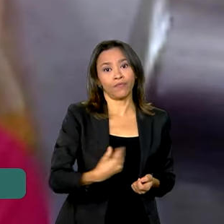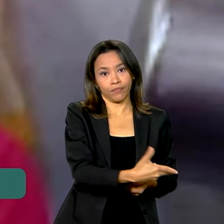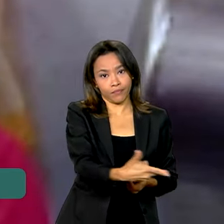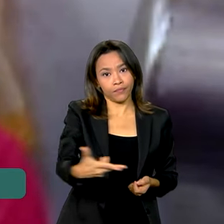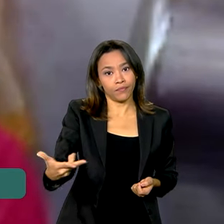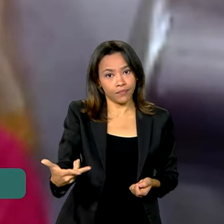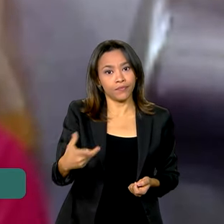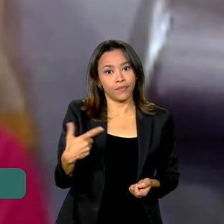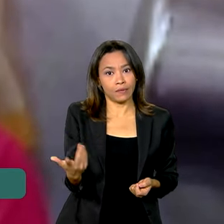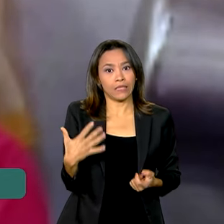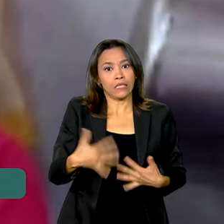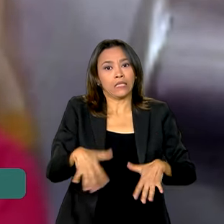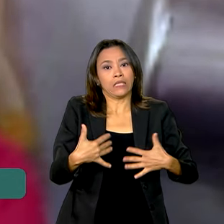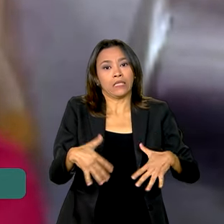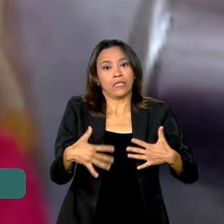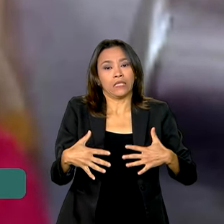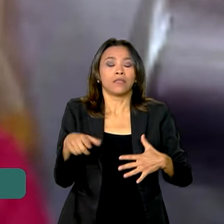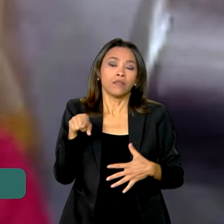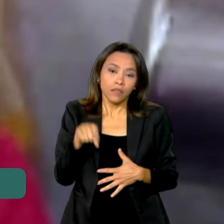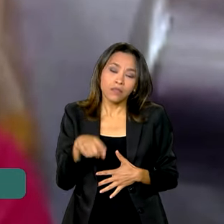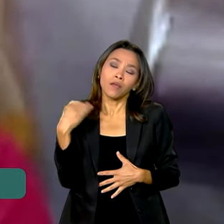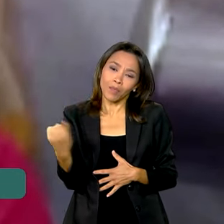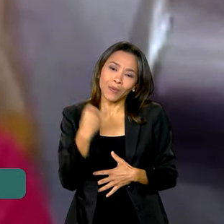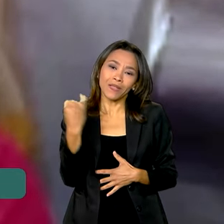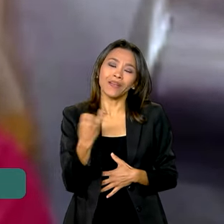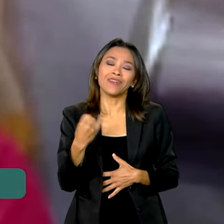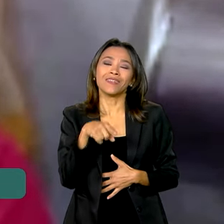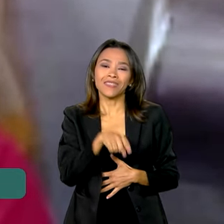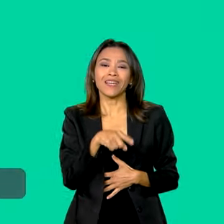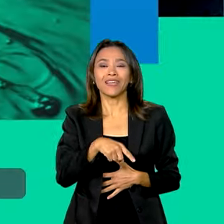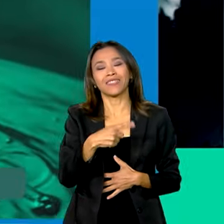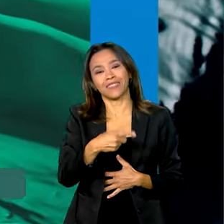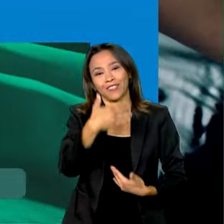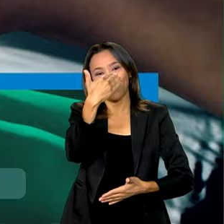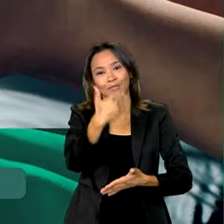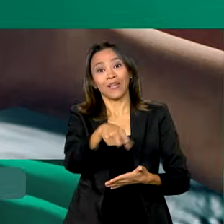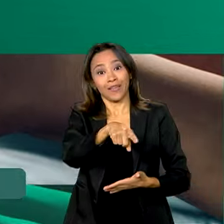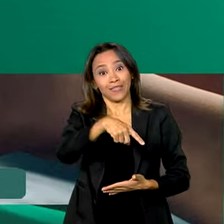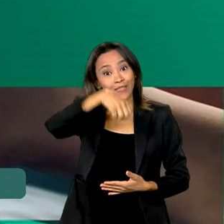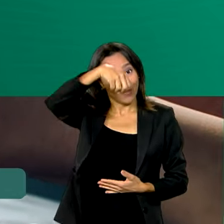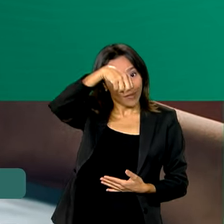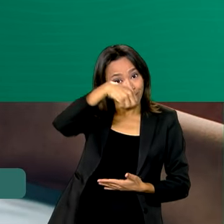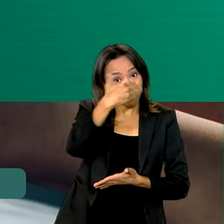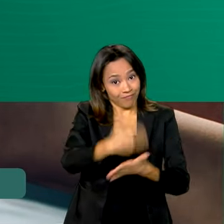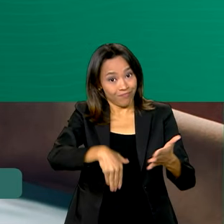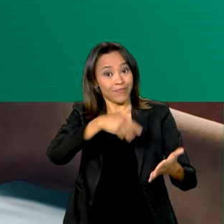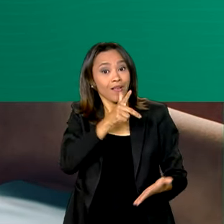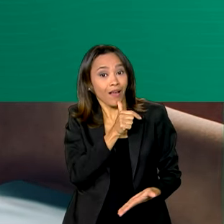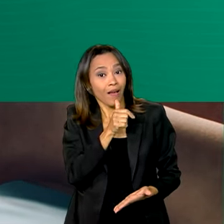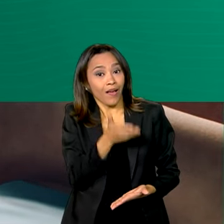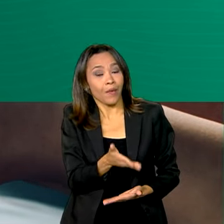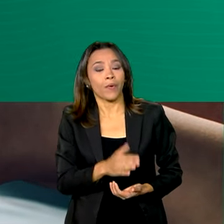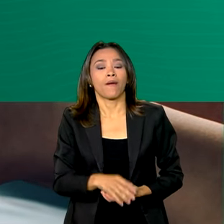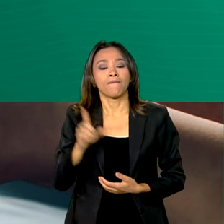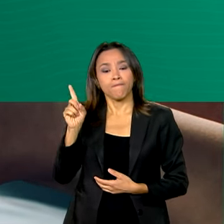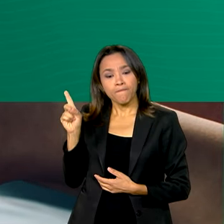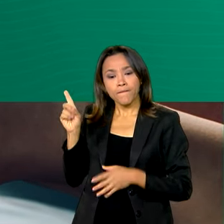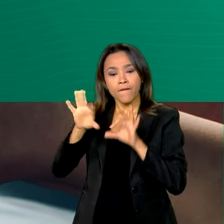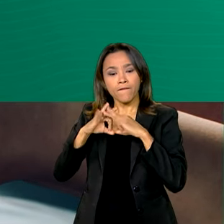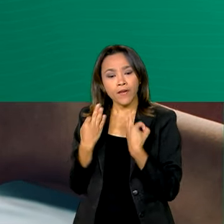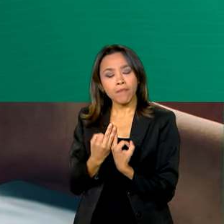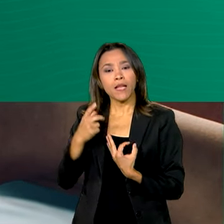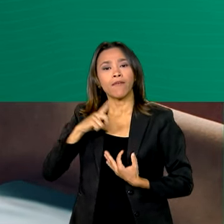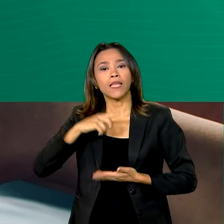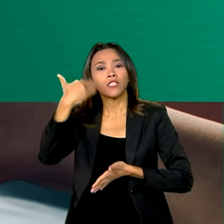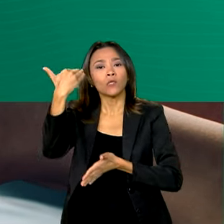já fazia muita falta. Então, é muito importante essa tarifa social. A partir de dezembro, famílias de baixa renda poderão receber um